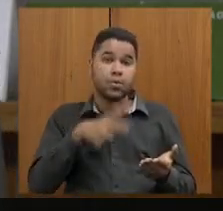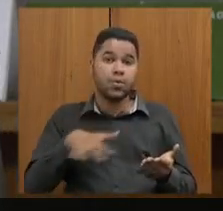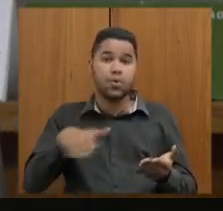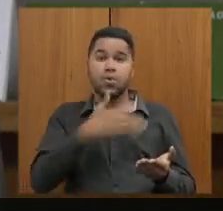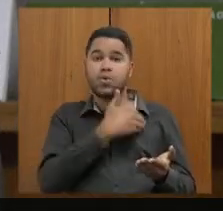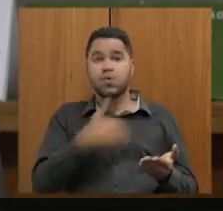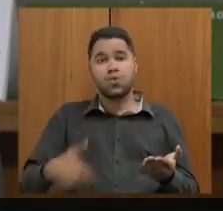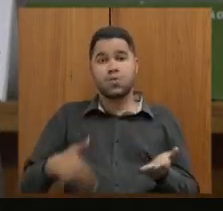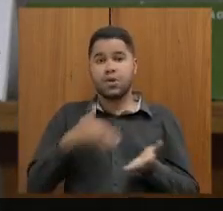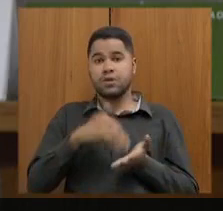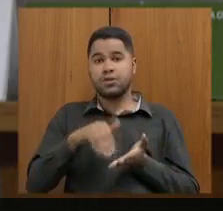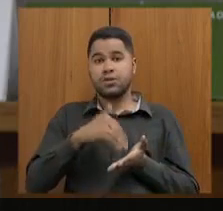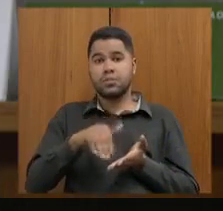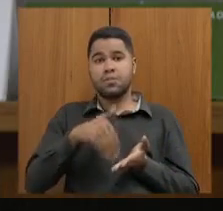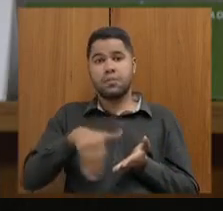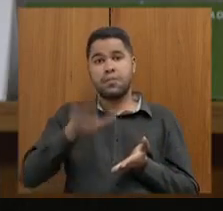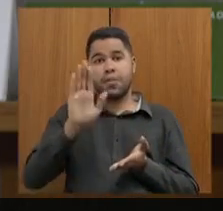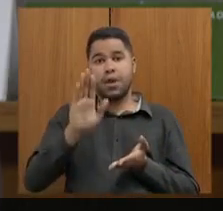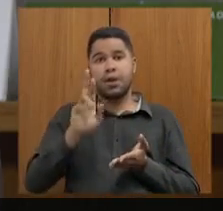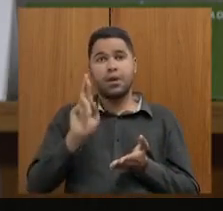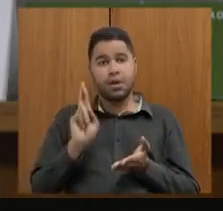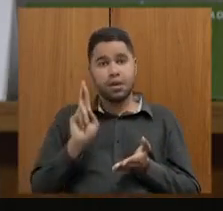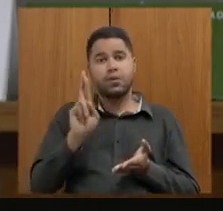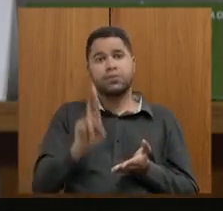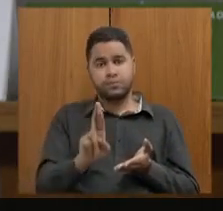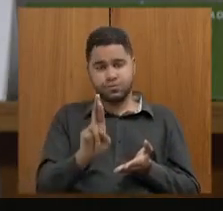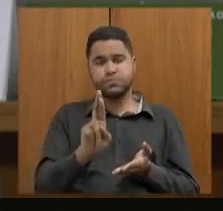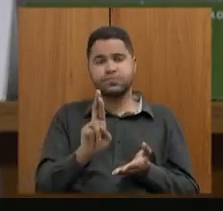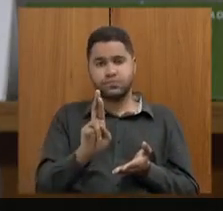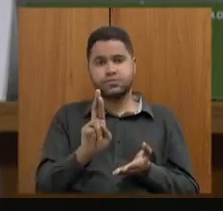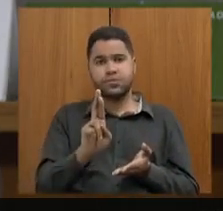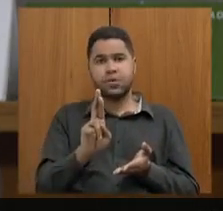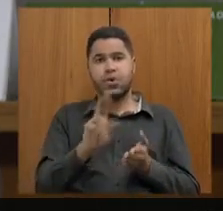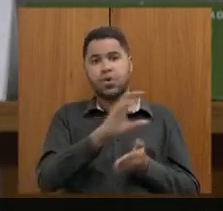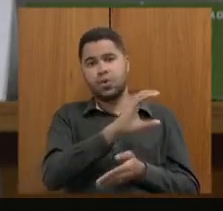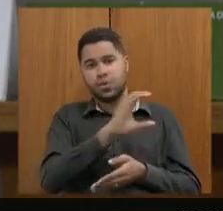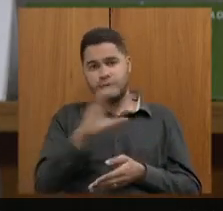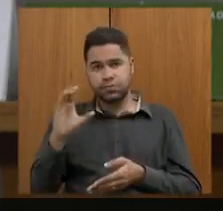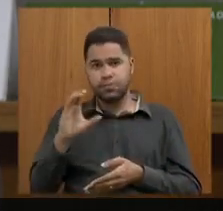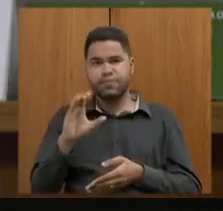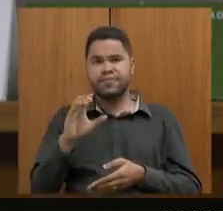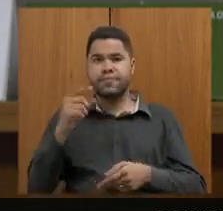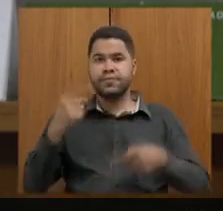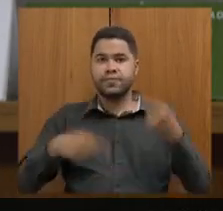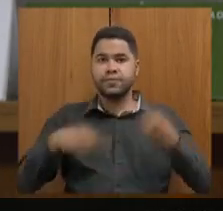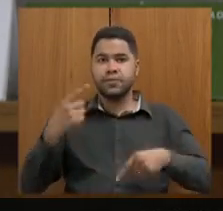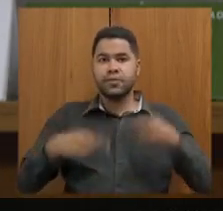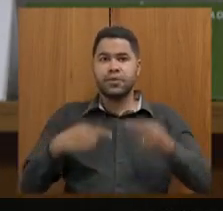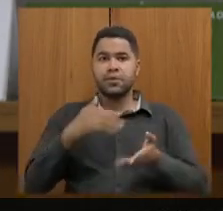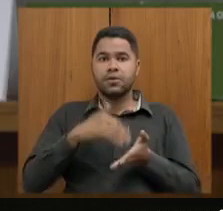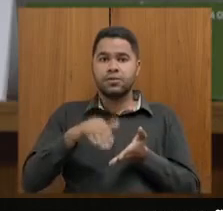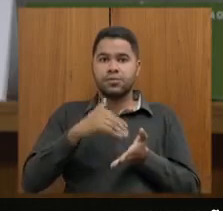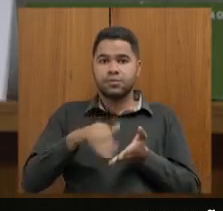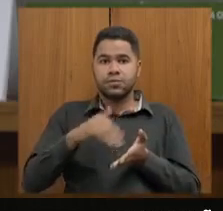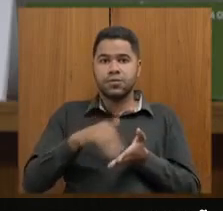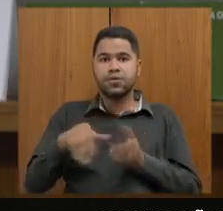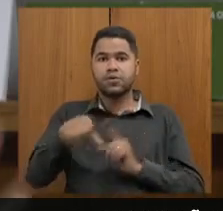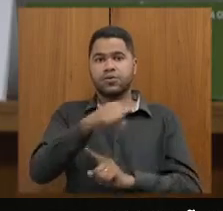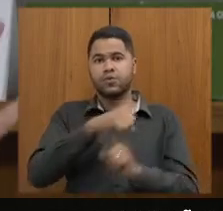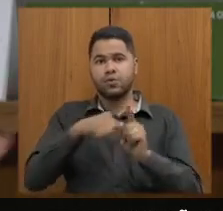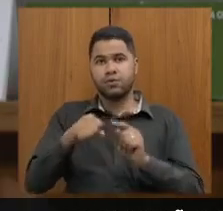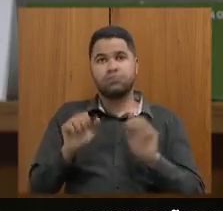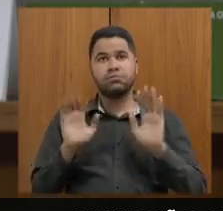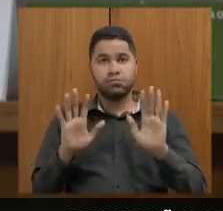do governo a secretaria que mais bem representa o governo para a coordenação dessas políticas é a Secretaria de Desenvolvimento Social